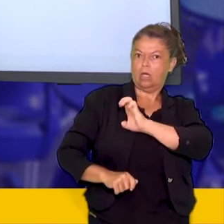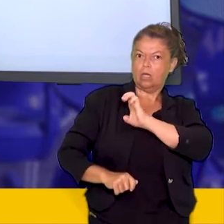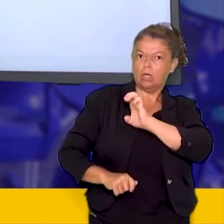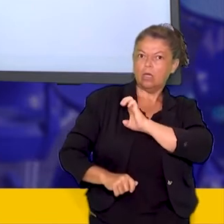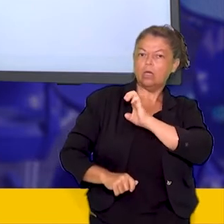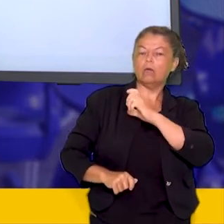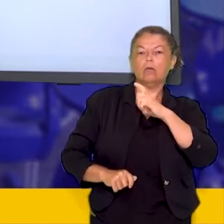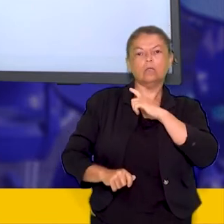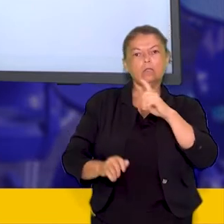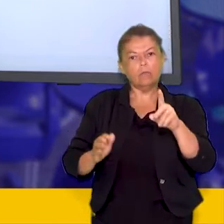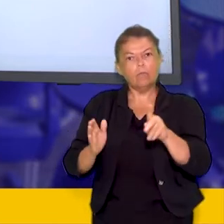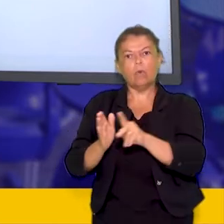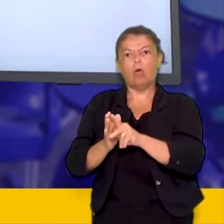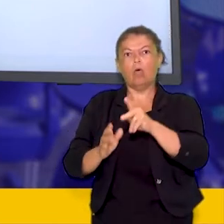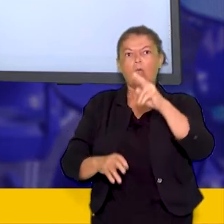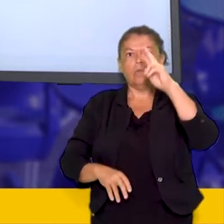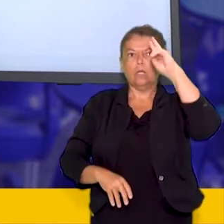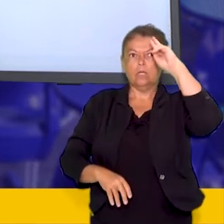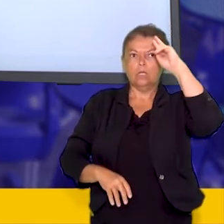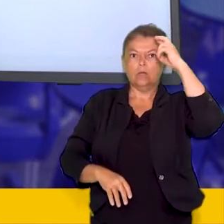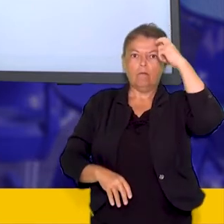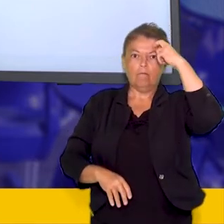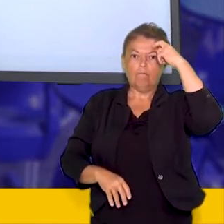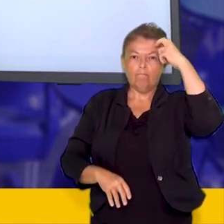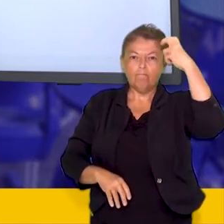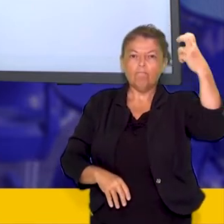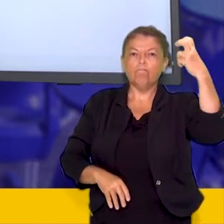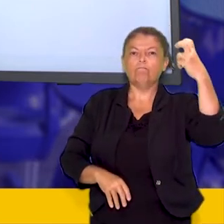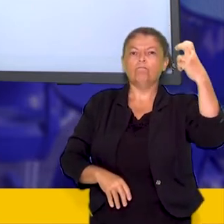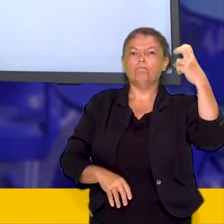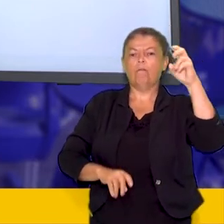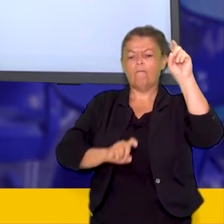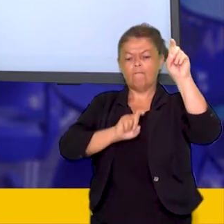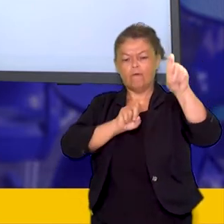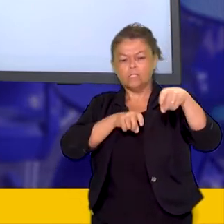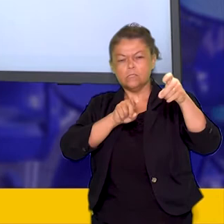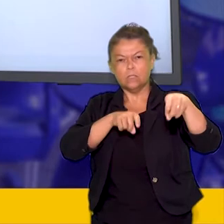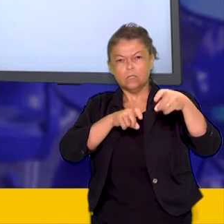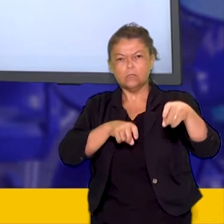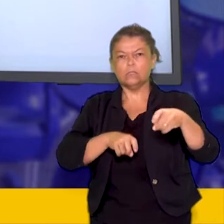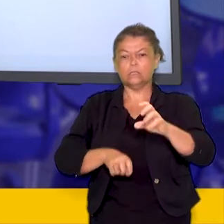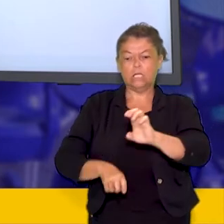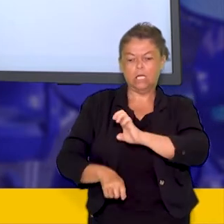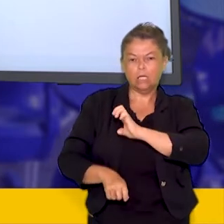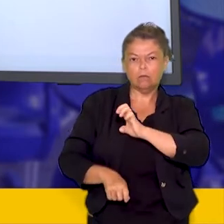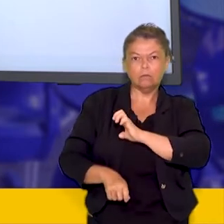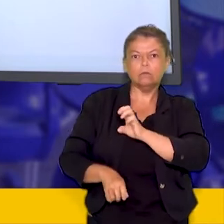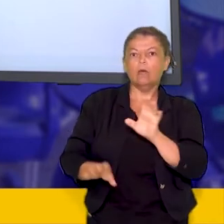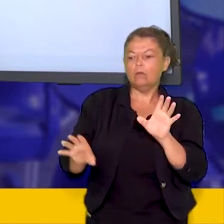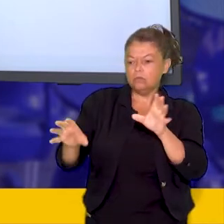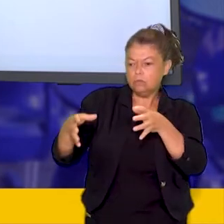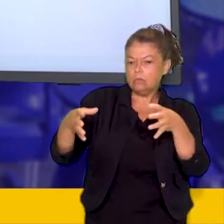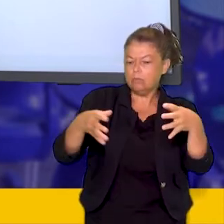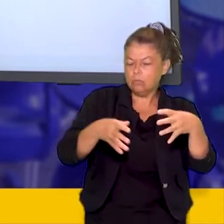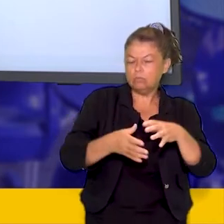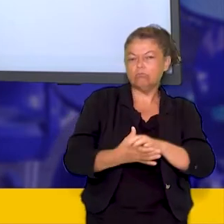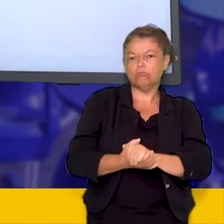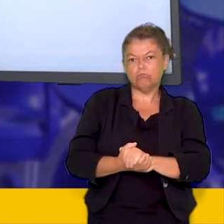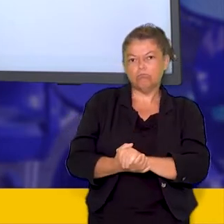latifundiários, que atuavam como oligarcas locais